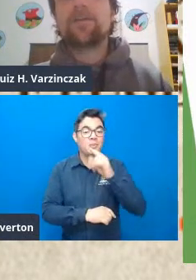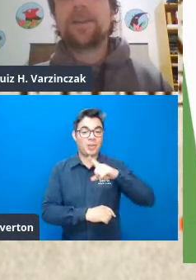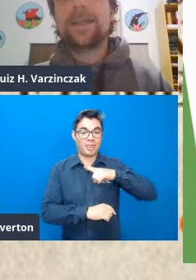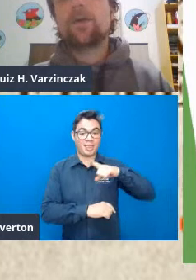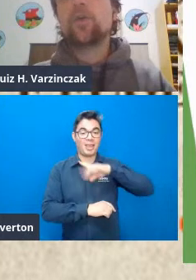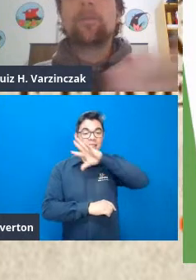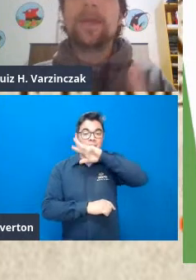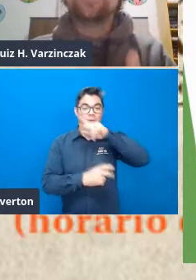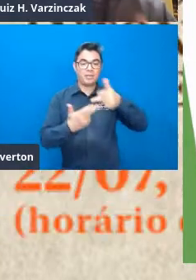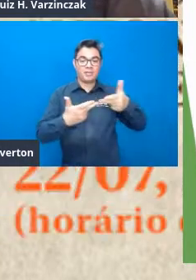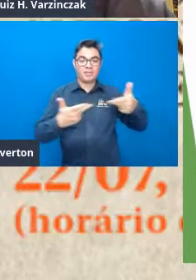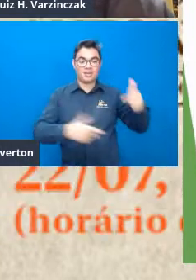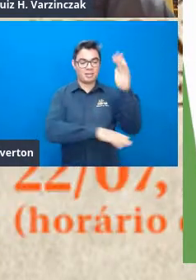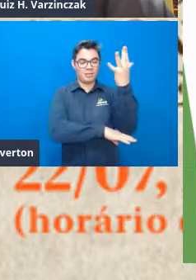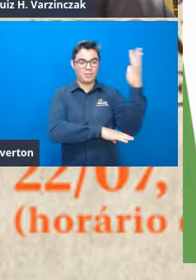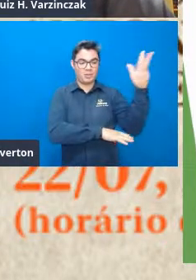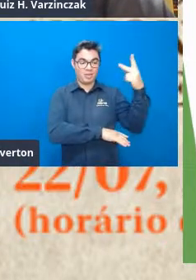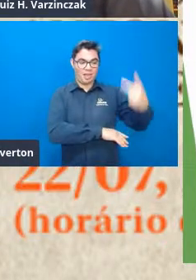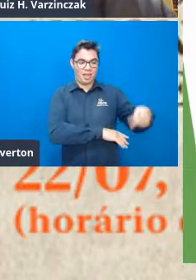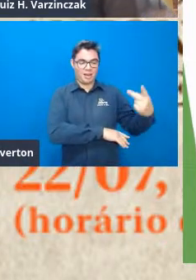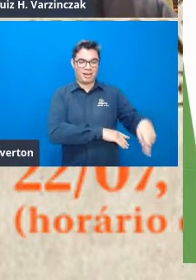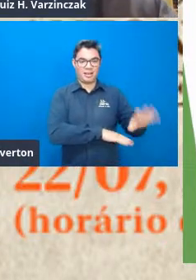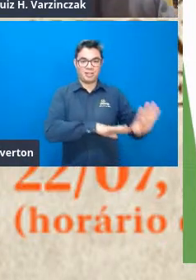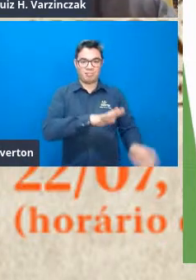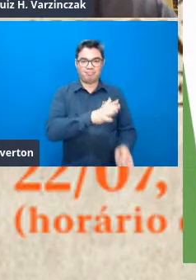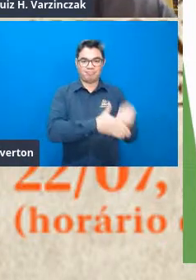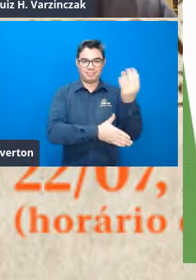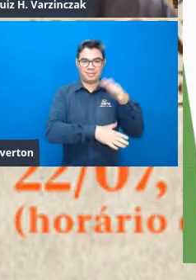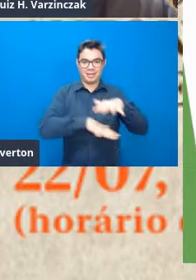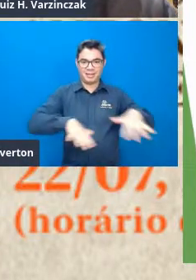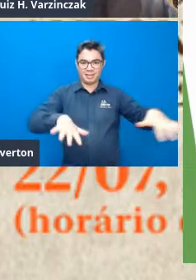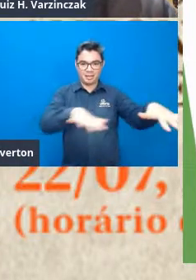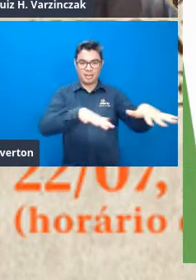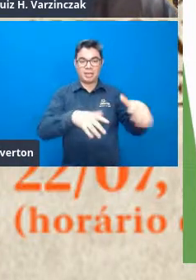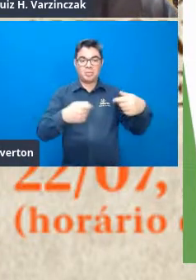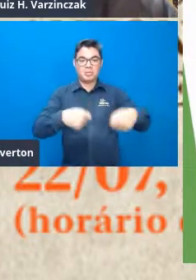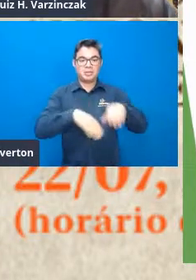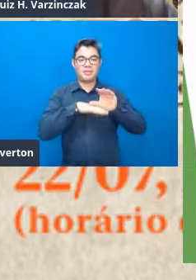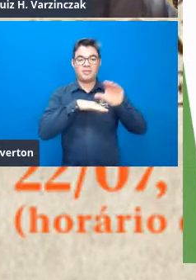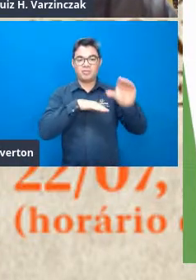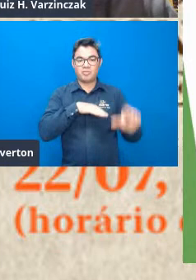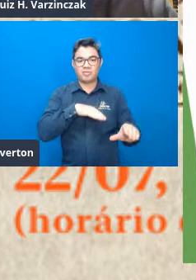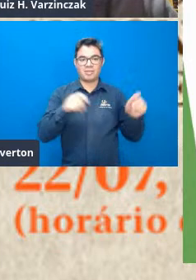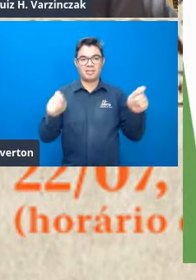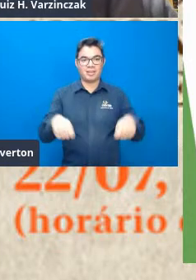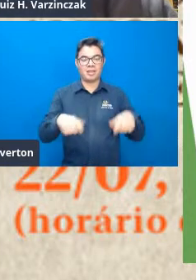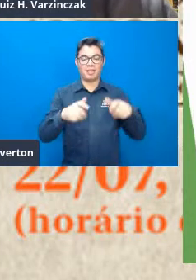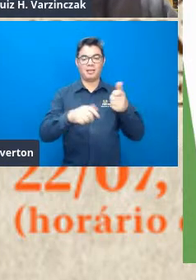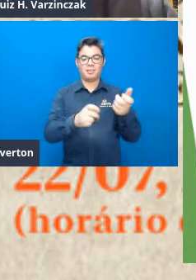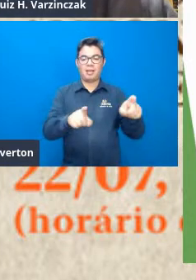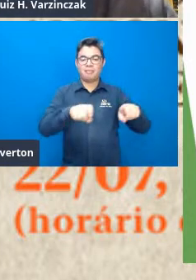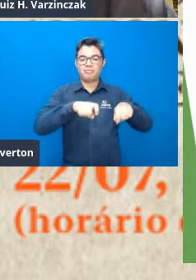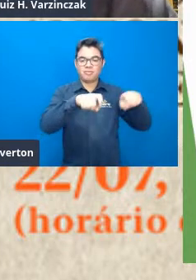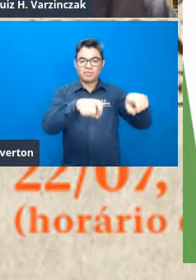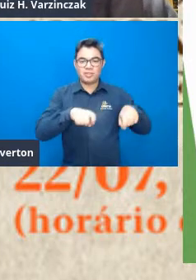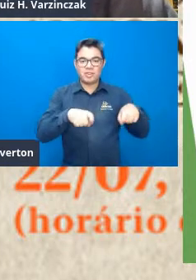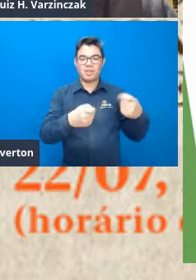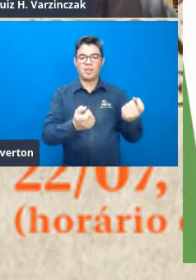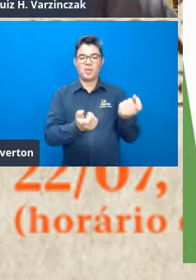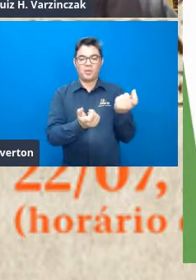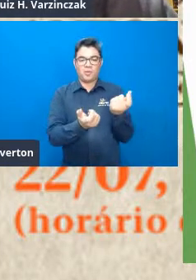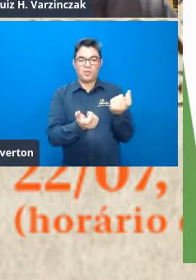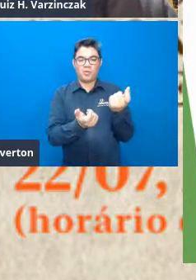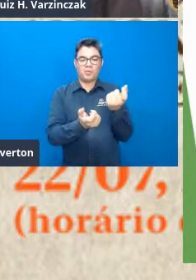que vai ocasionar na economia do agricultor que não vai precisar investir no plantio ou na polinização mais artificial